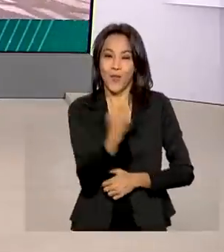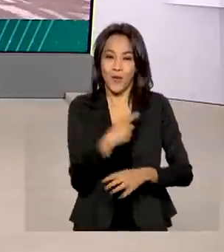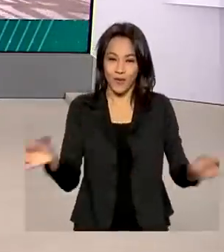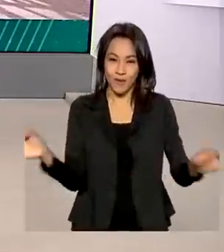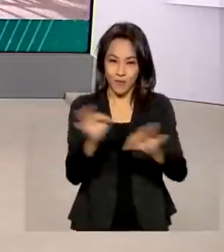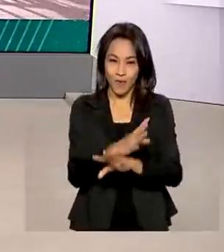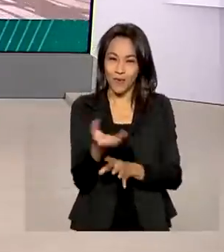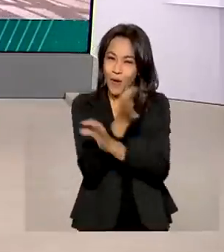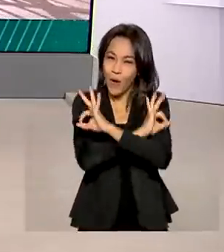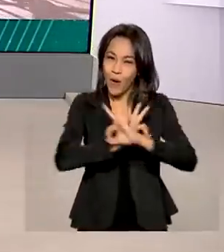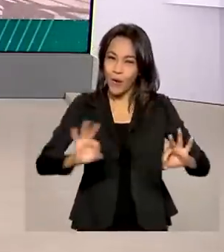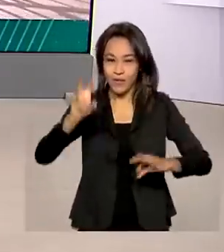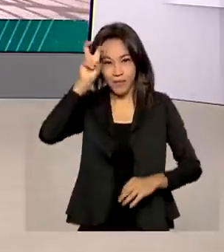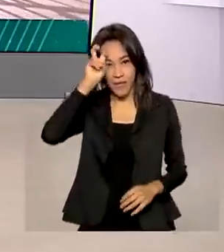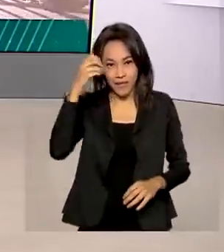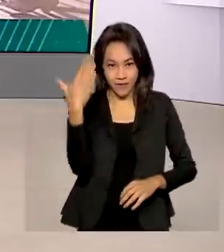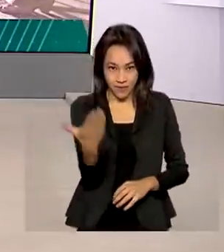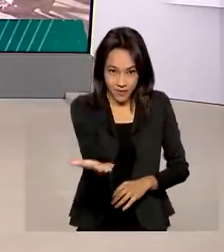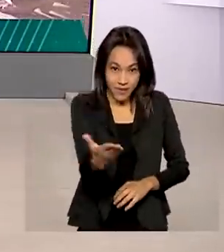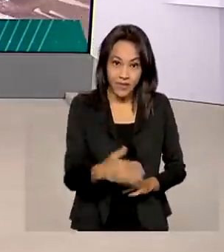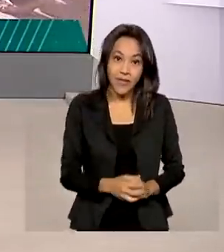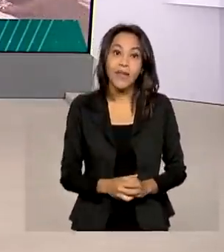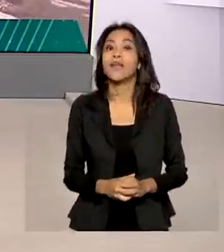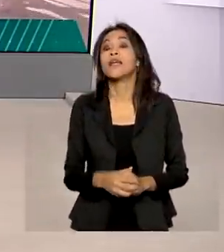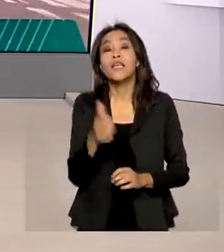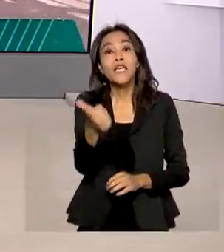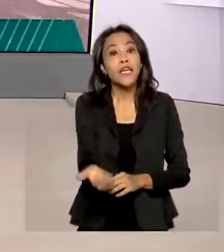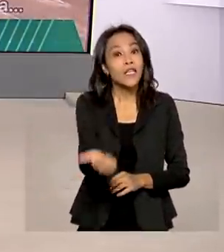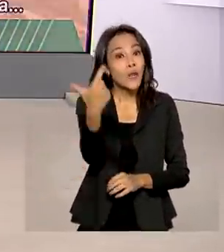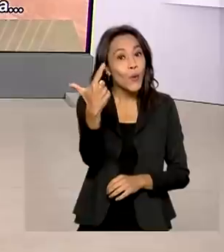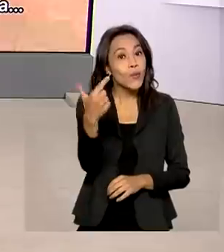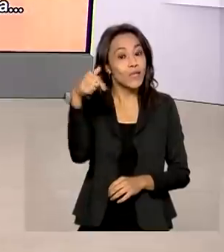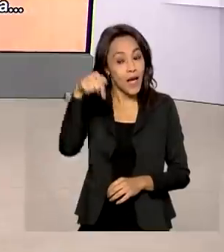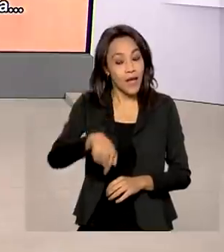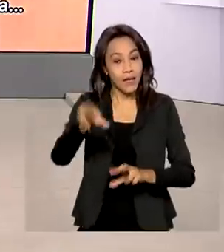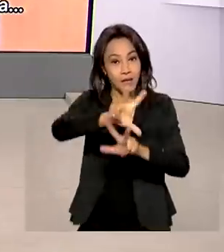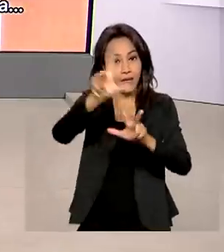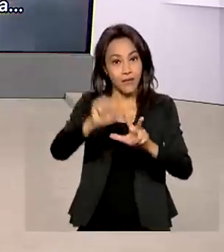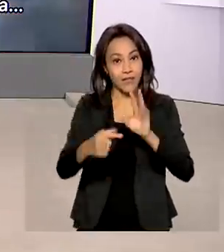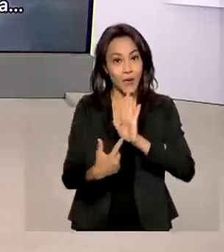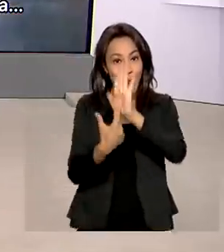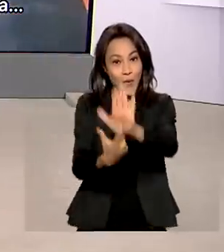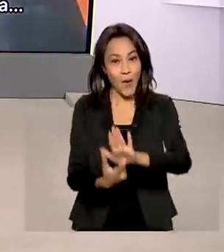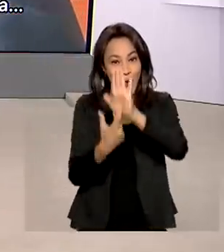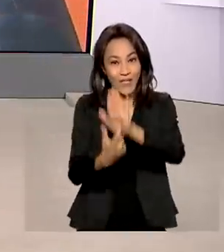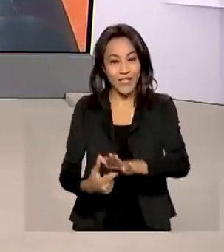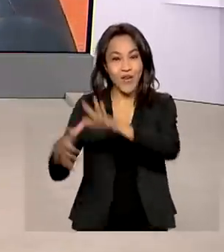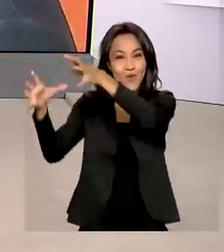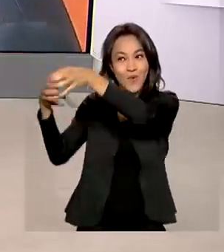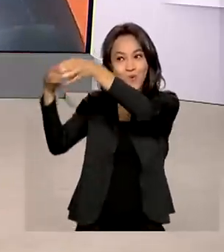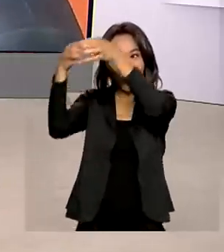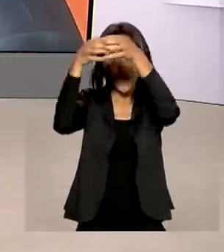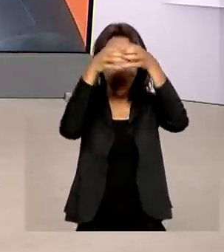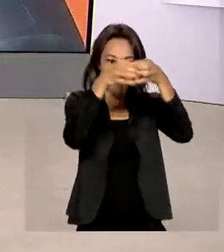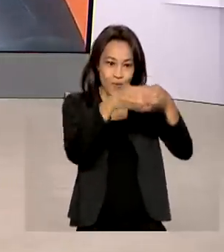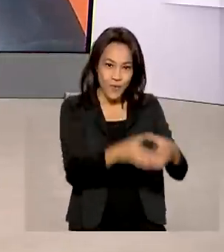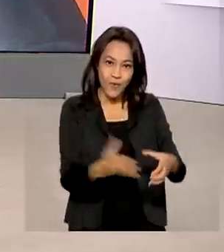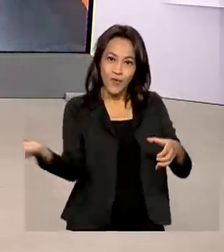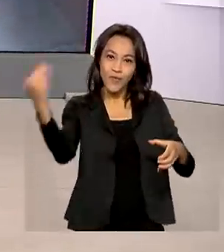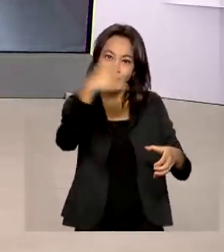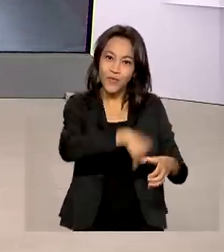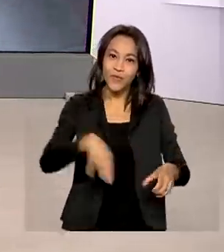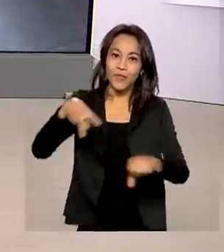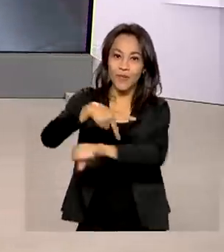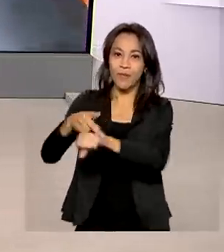por aqui para você uma ótima quinta-feira e a partir do meio-dia a TV Brasil mostra ao vivo a chegada dos brasileiros vindos da